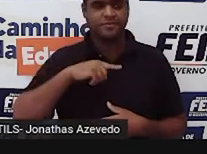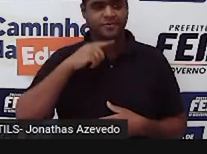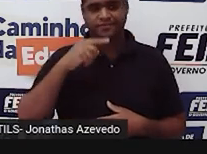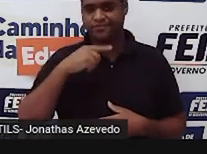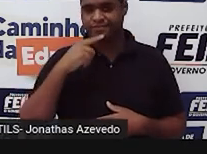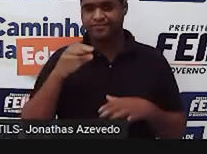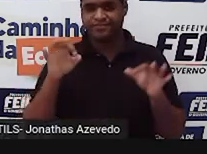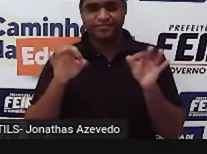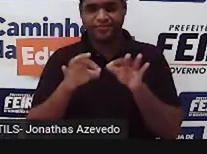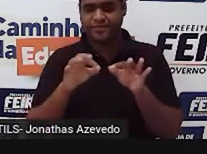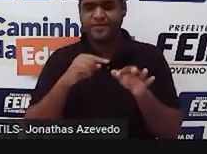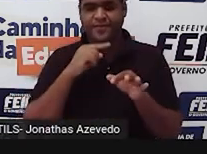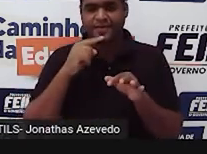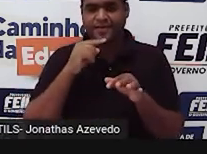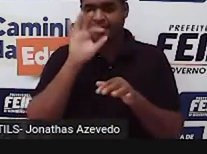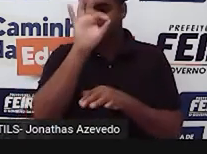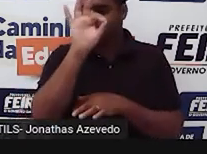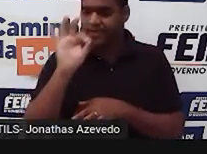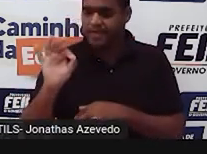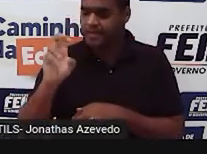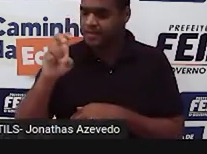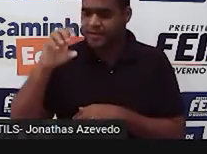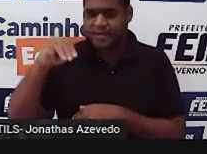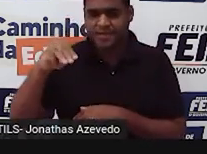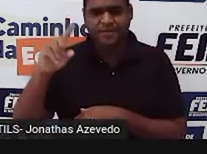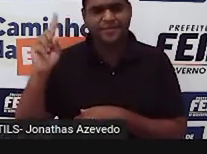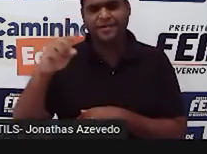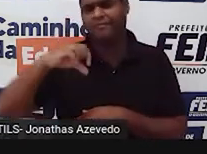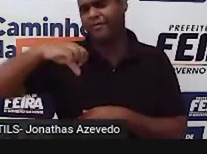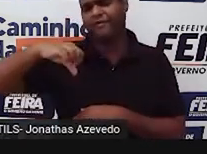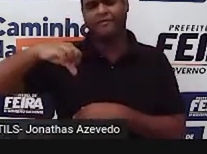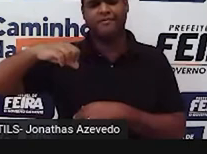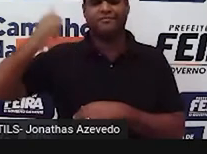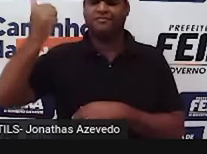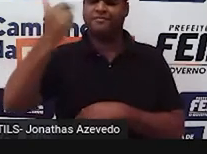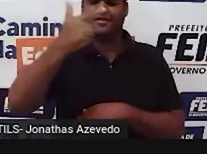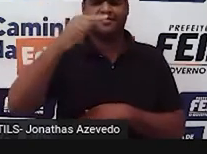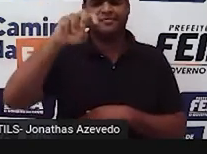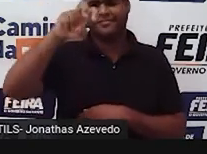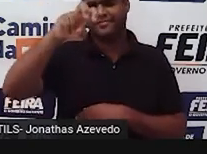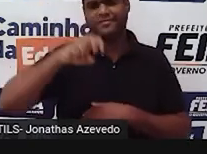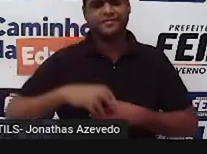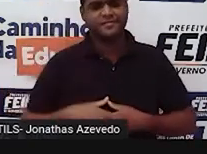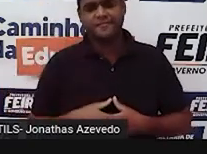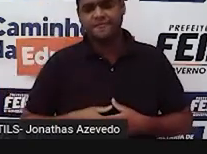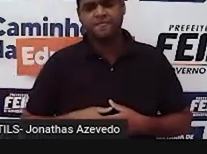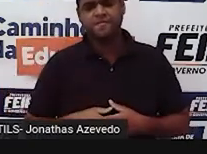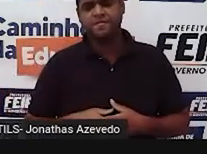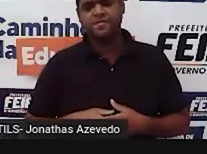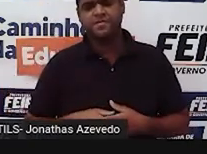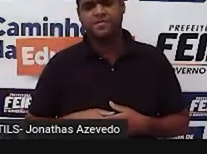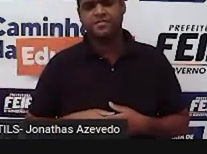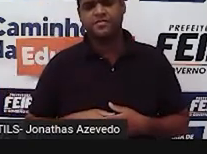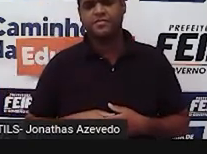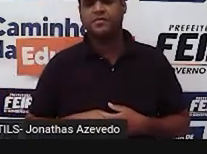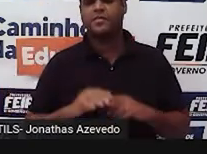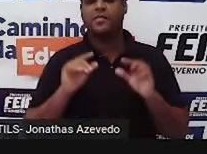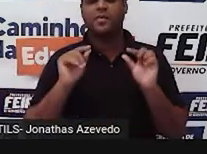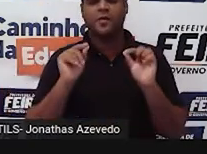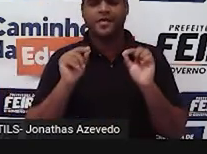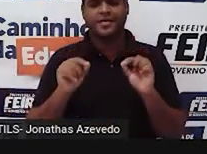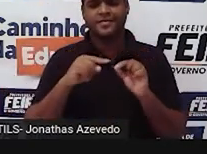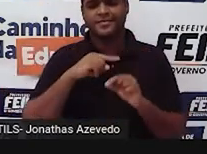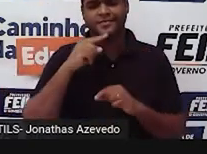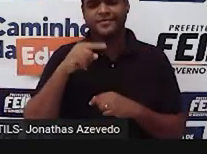suficiente pra fechar esse lado, tá? Então, isso aqui não dá um triângulo. E por que que isso aqui não dá um